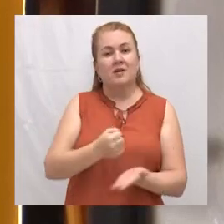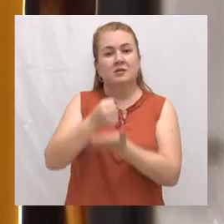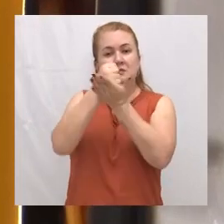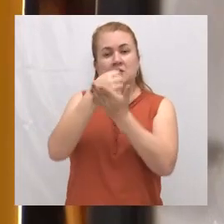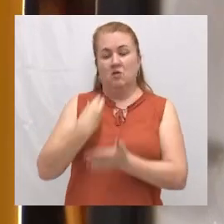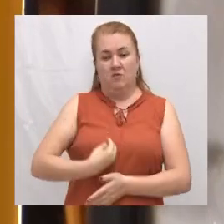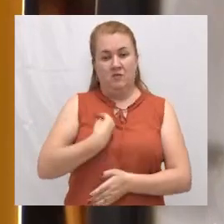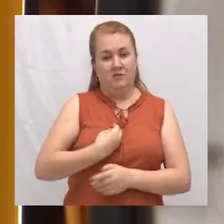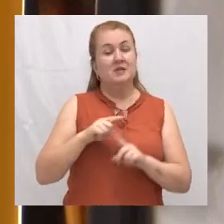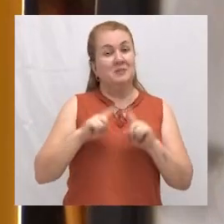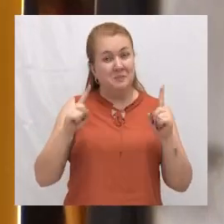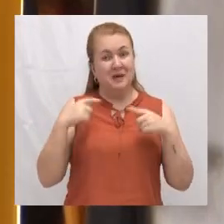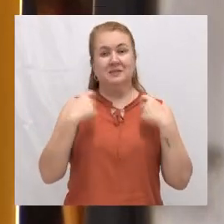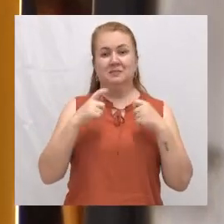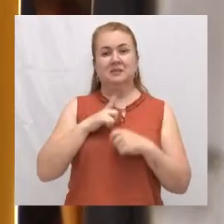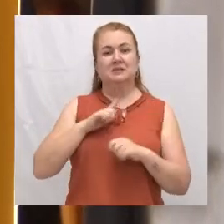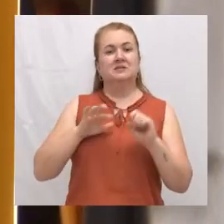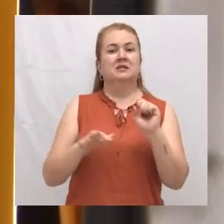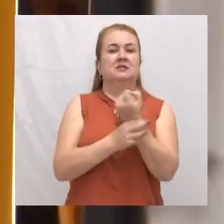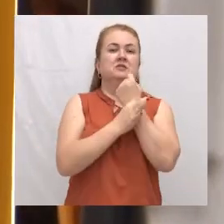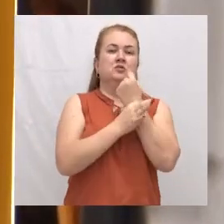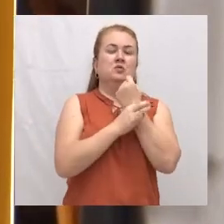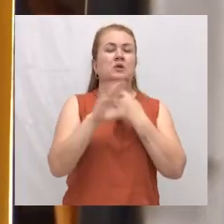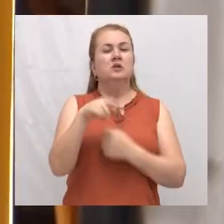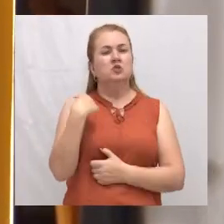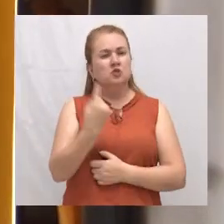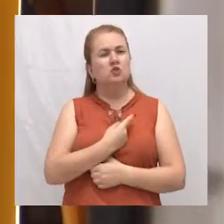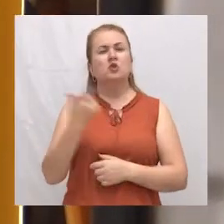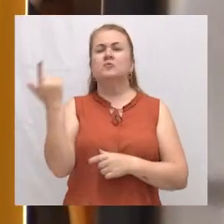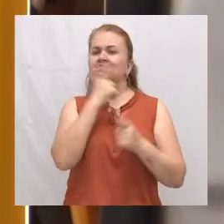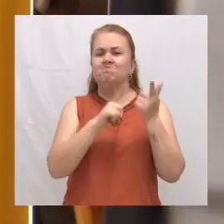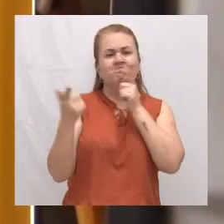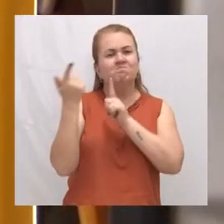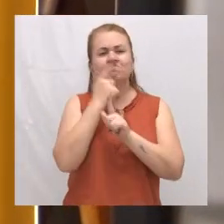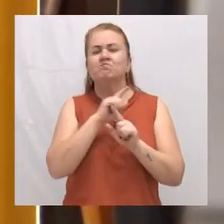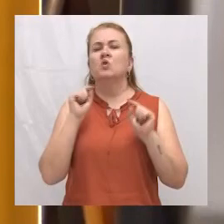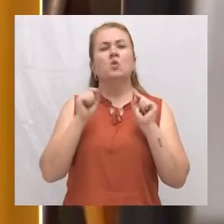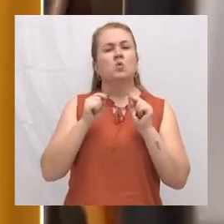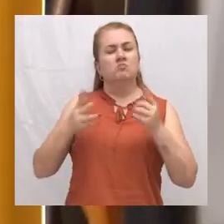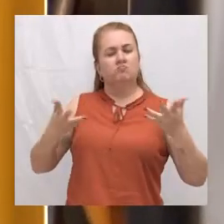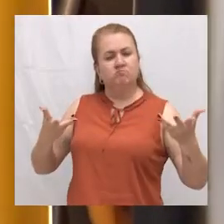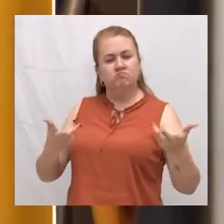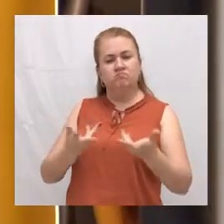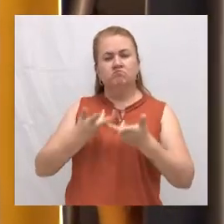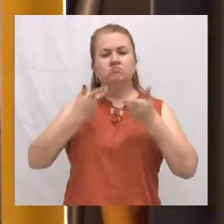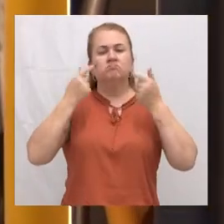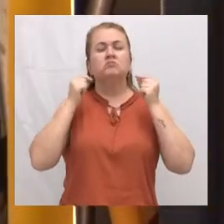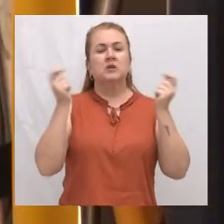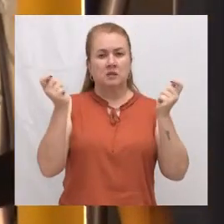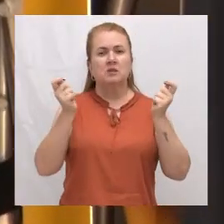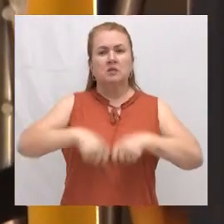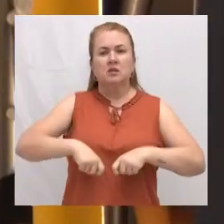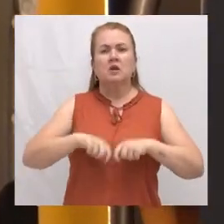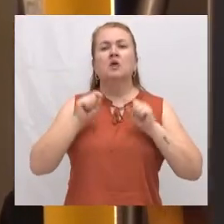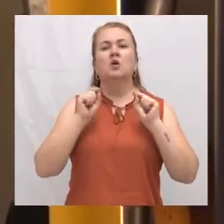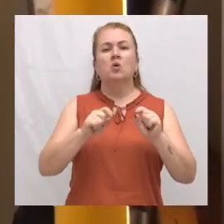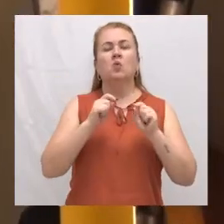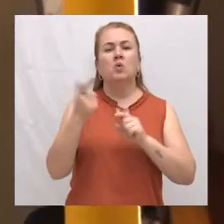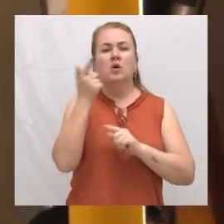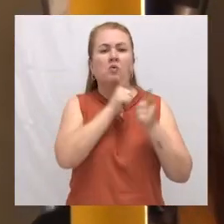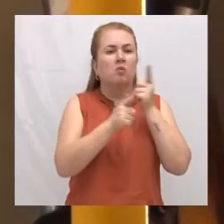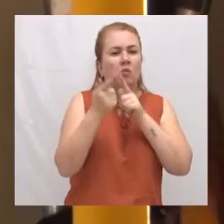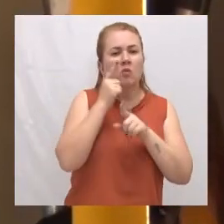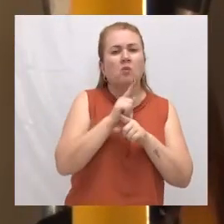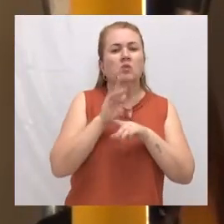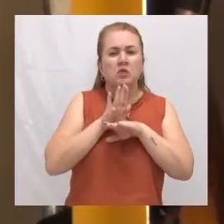mas também nós temos que trabalhar com segurança. E isso nós fizemos com todas as nossas condições em dar o melhor,